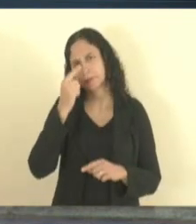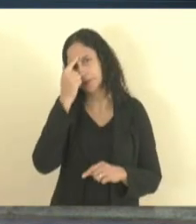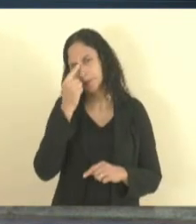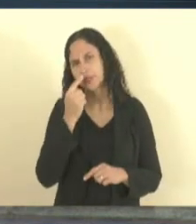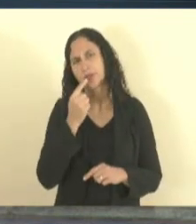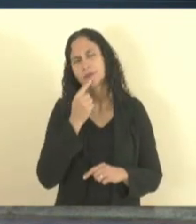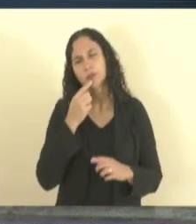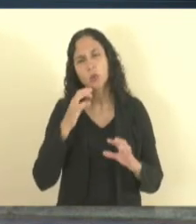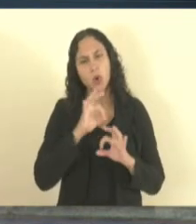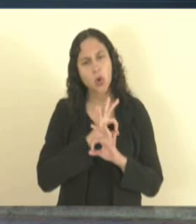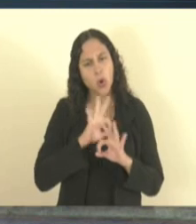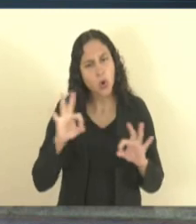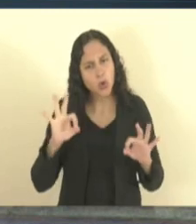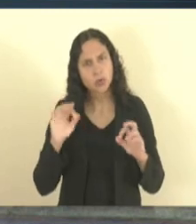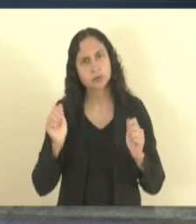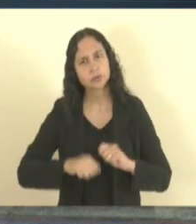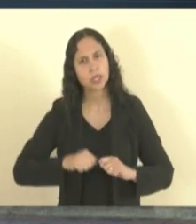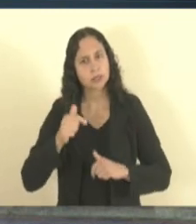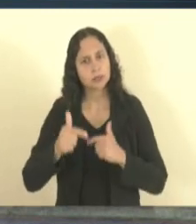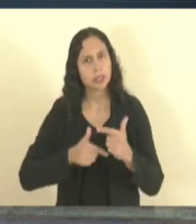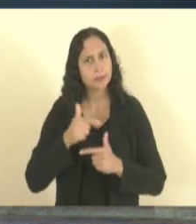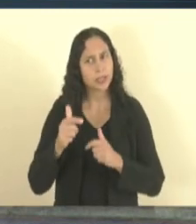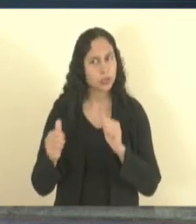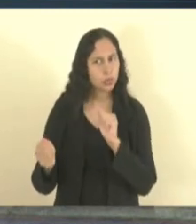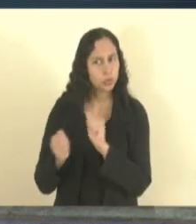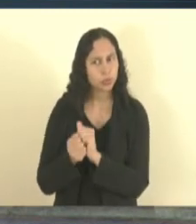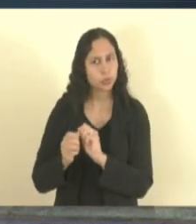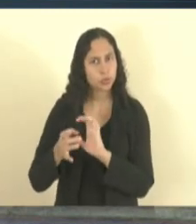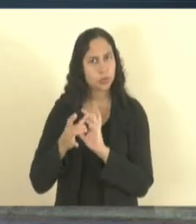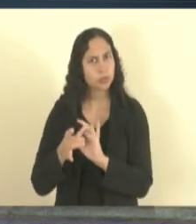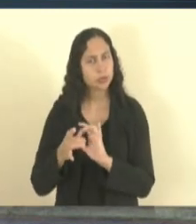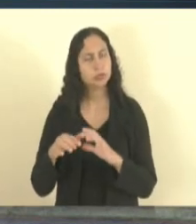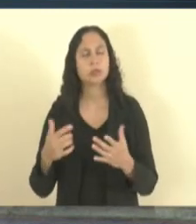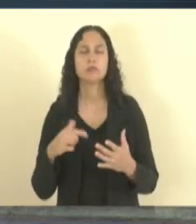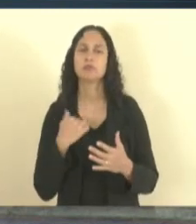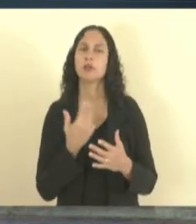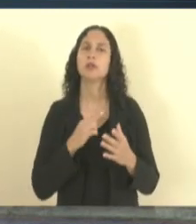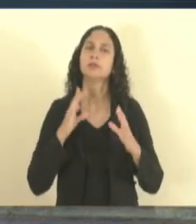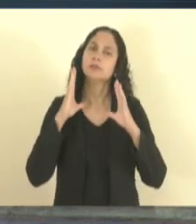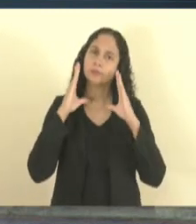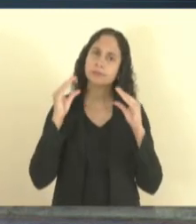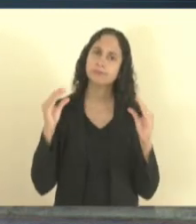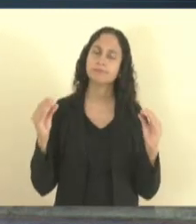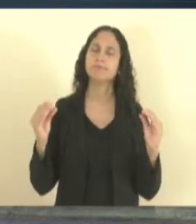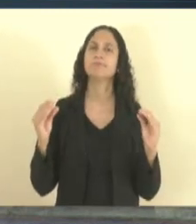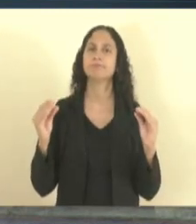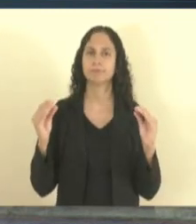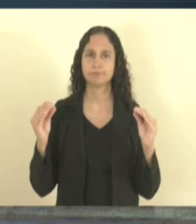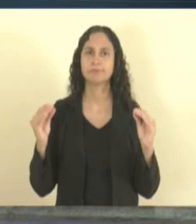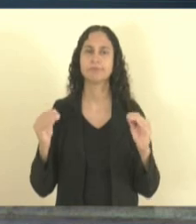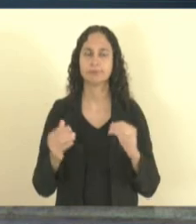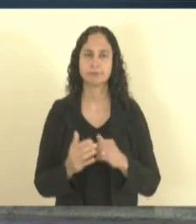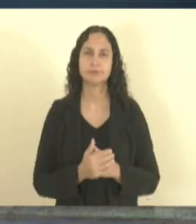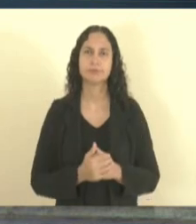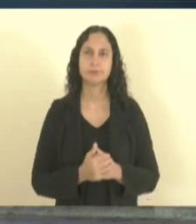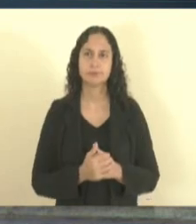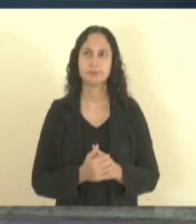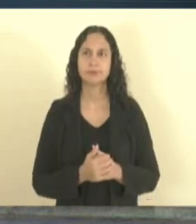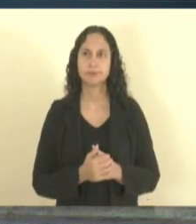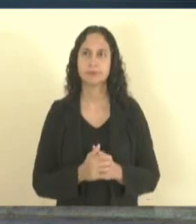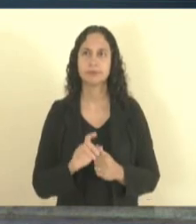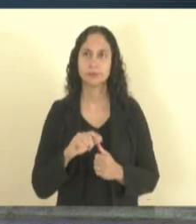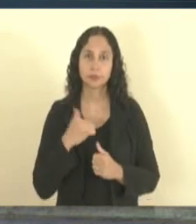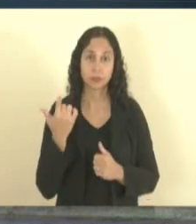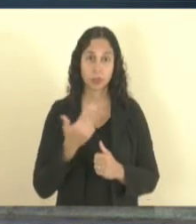fazer então isso nos deixa a gente muito tranquilo além de dos nossos